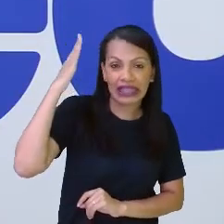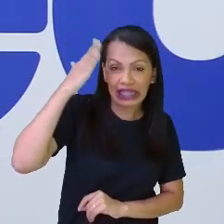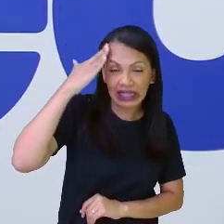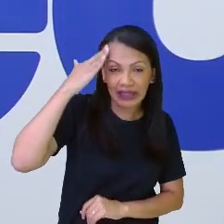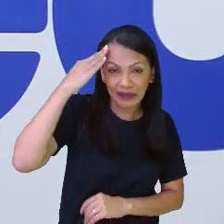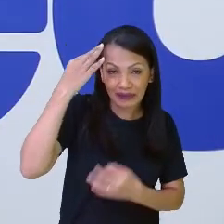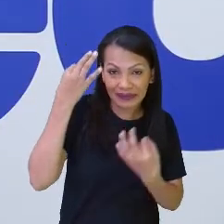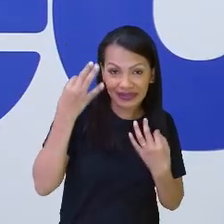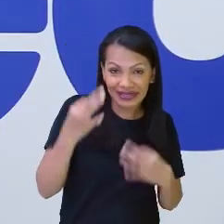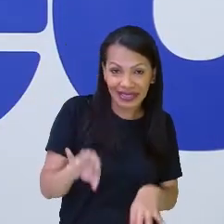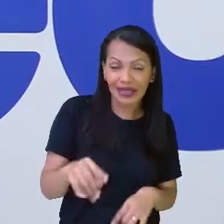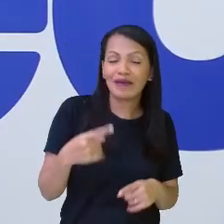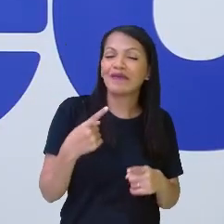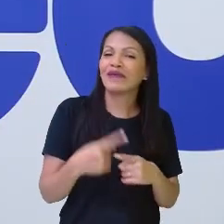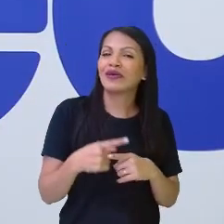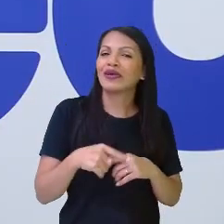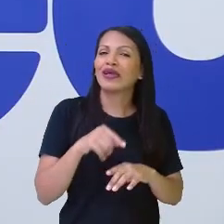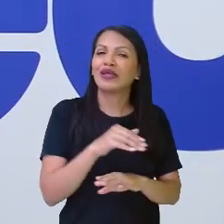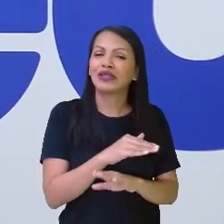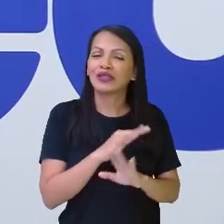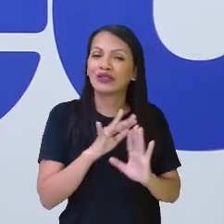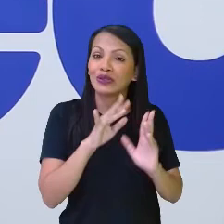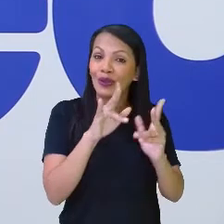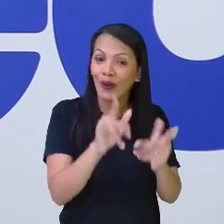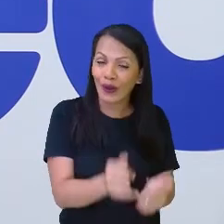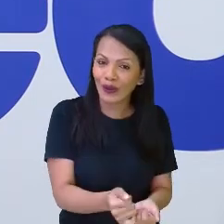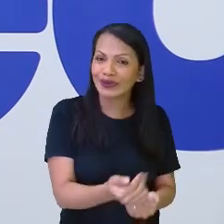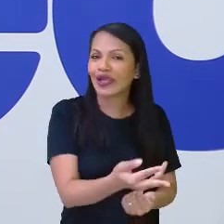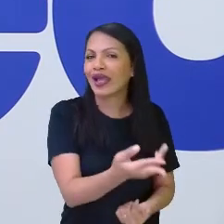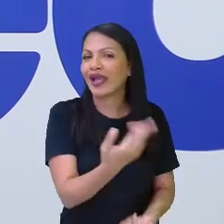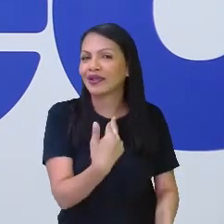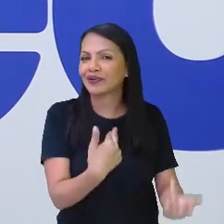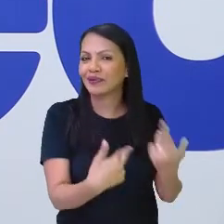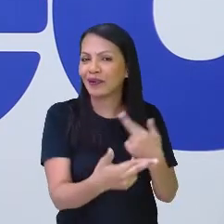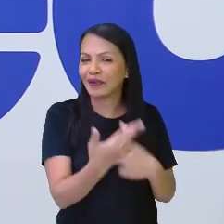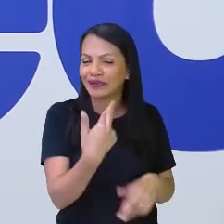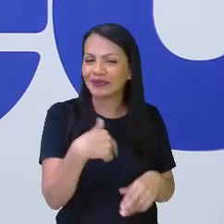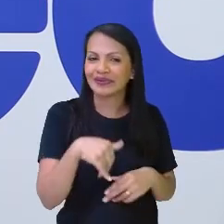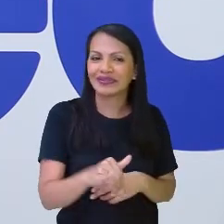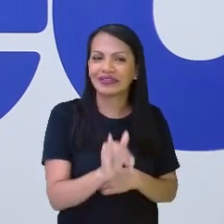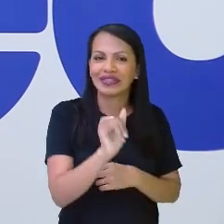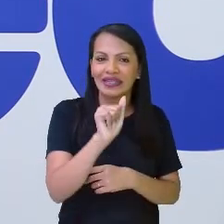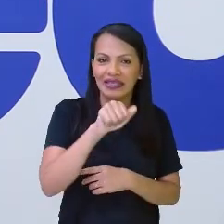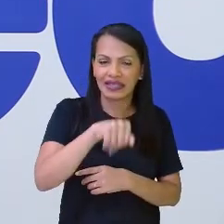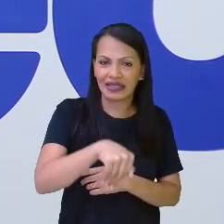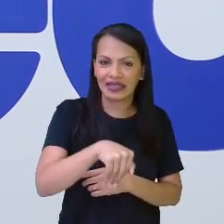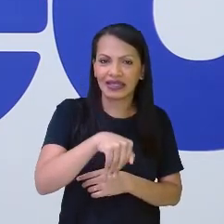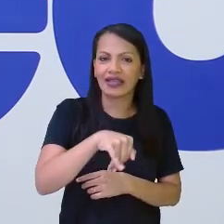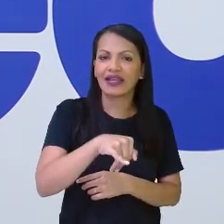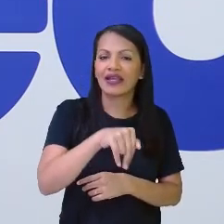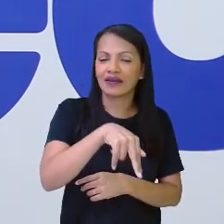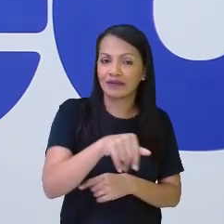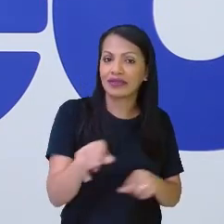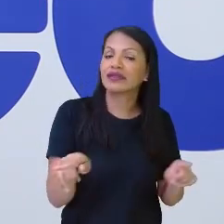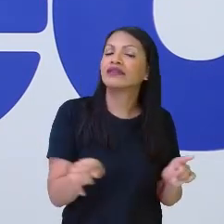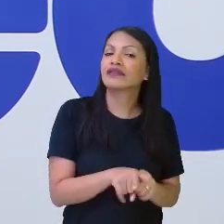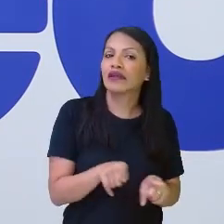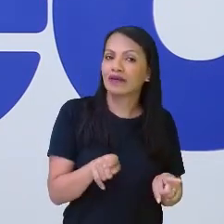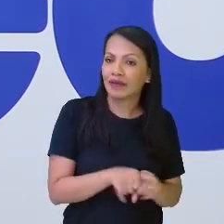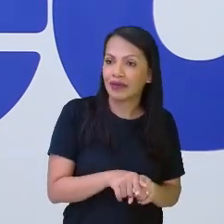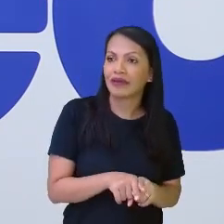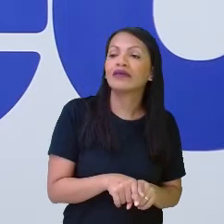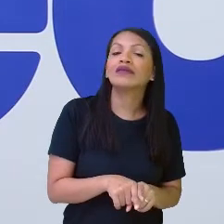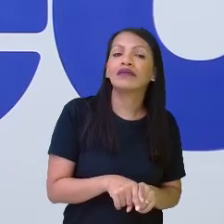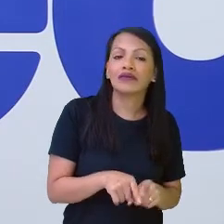viu? Porque todos estavam respondendo, as questões que estavam falando. Aí a Yasmin entendeu direitinho, colocou a resposta correta.